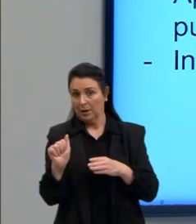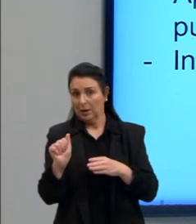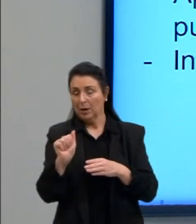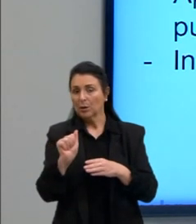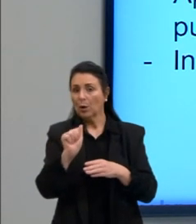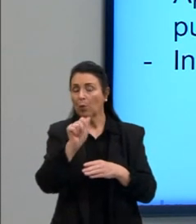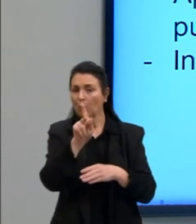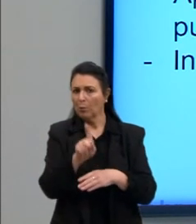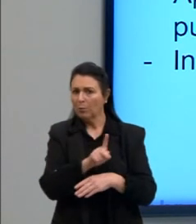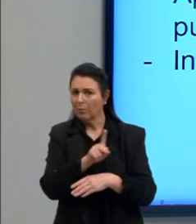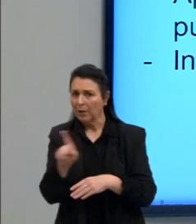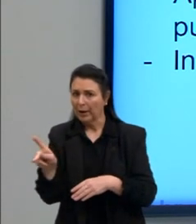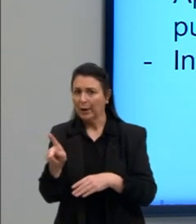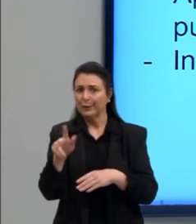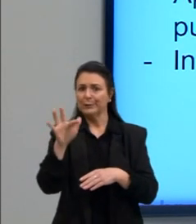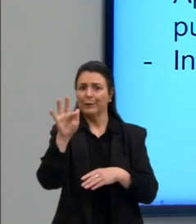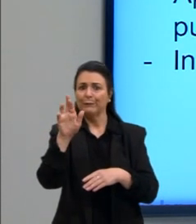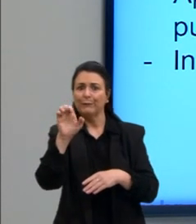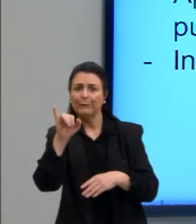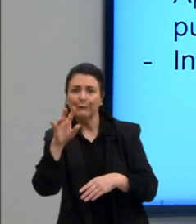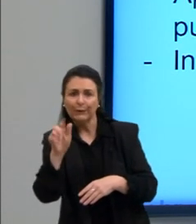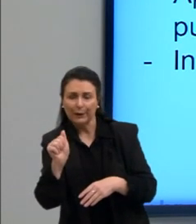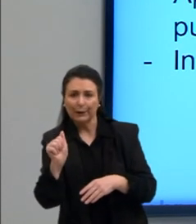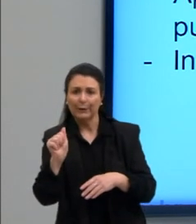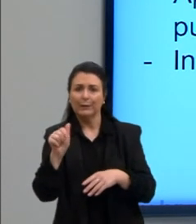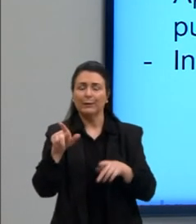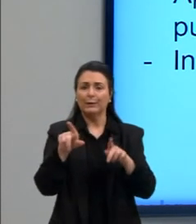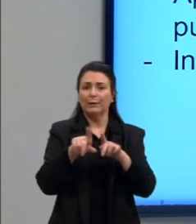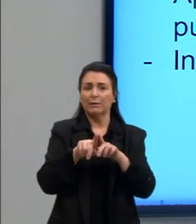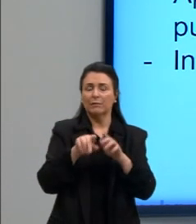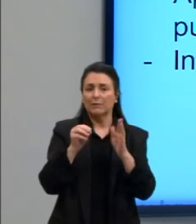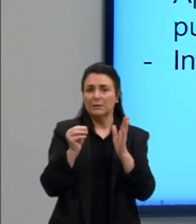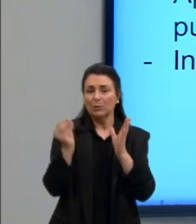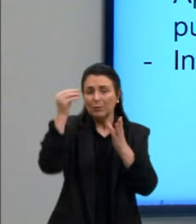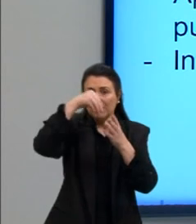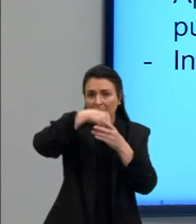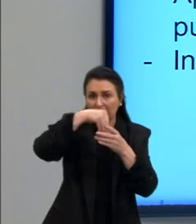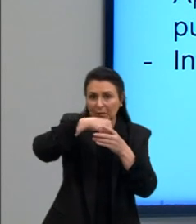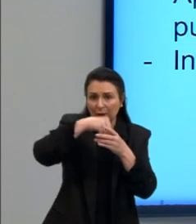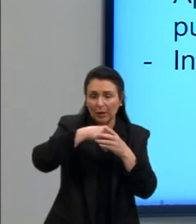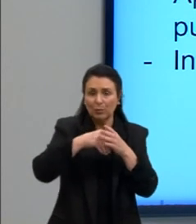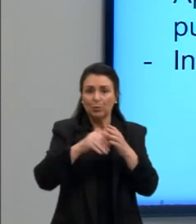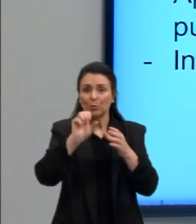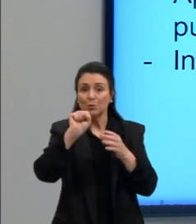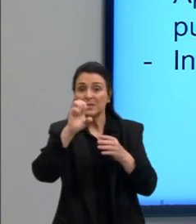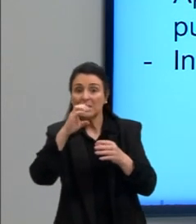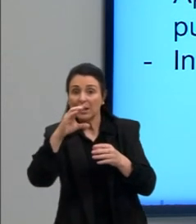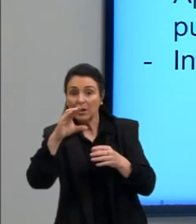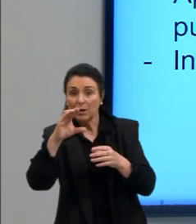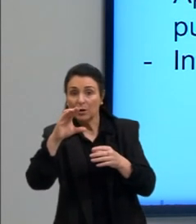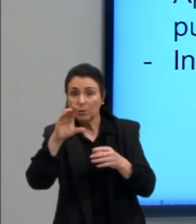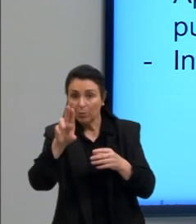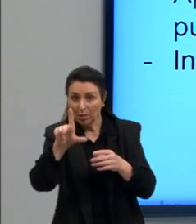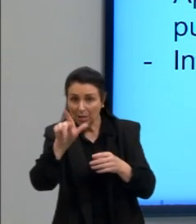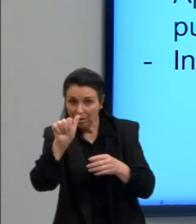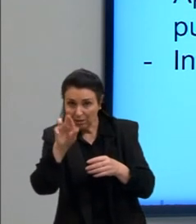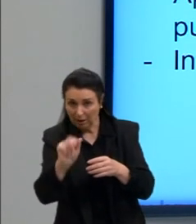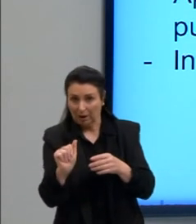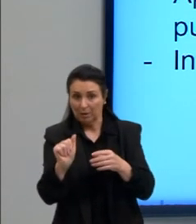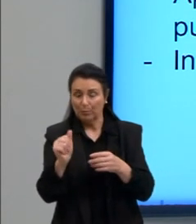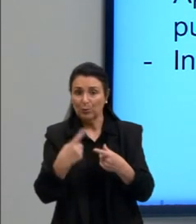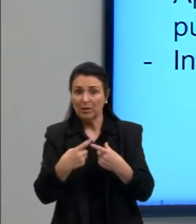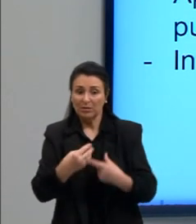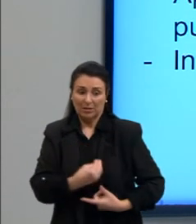do clero secular, que são esse clero, essas pessoas da igreja que convivem mais cotidianamente com as